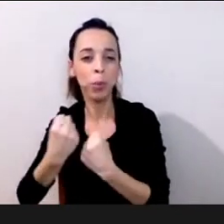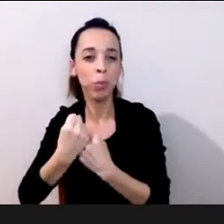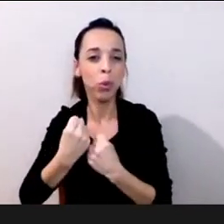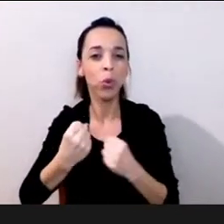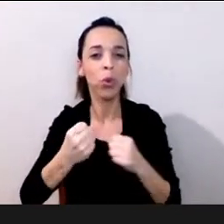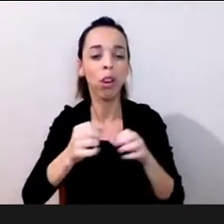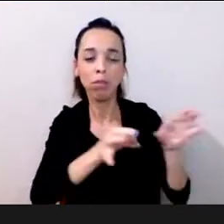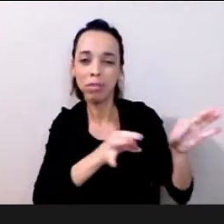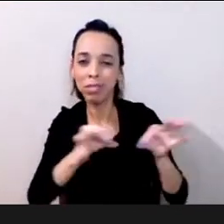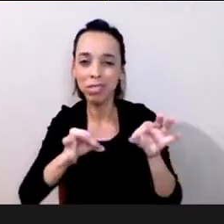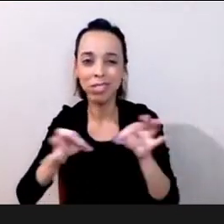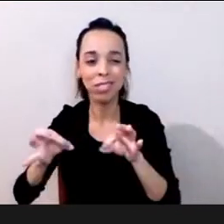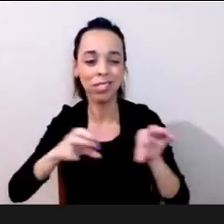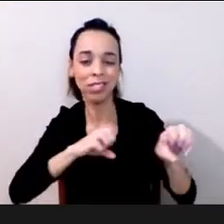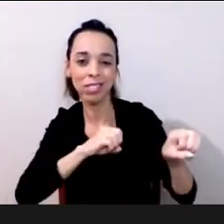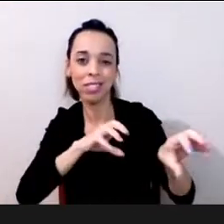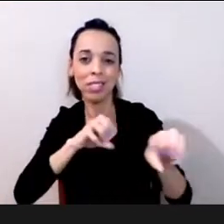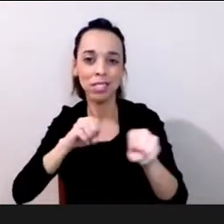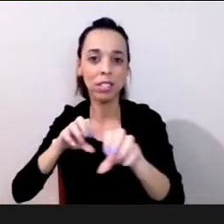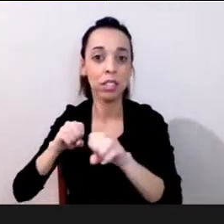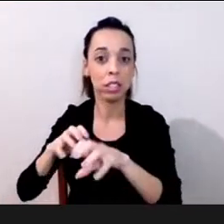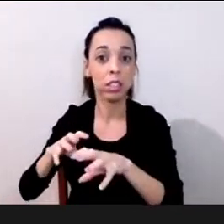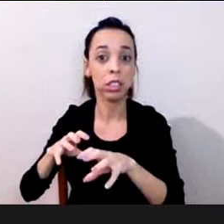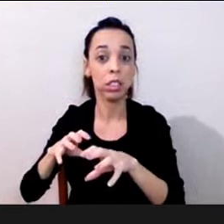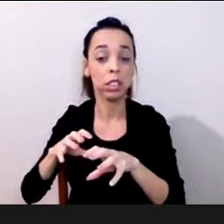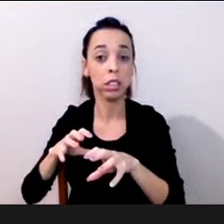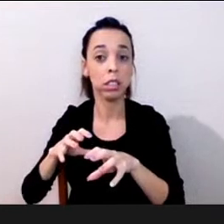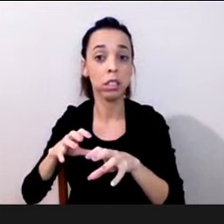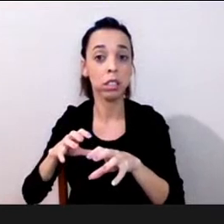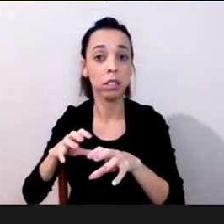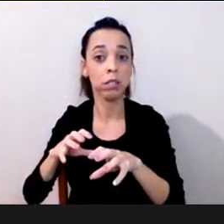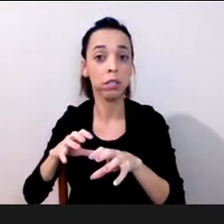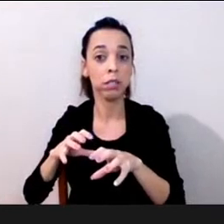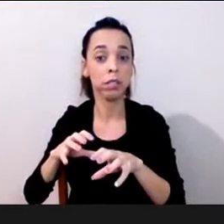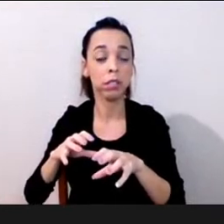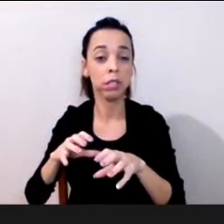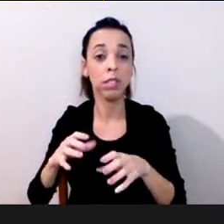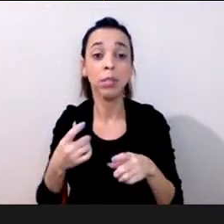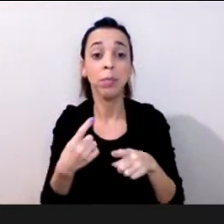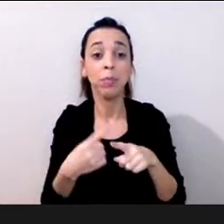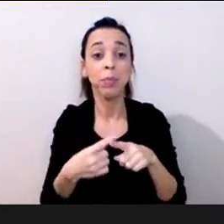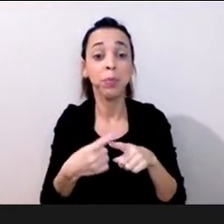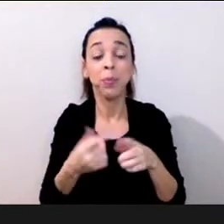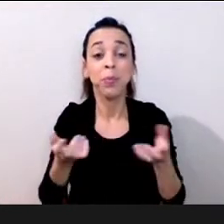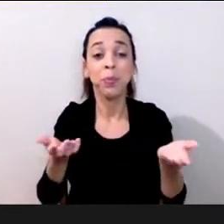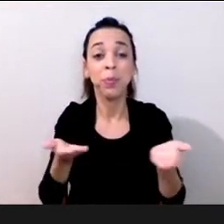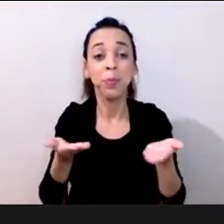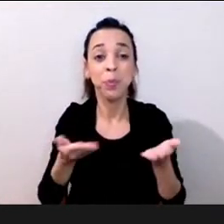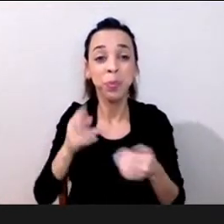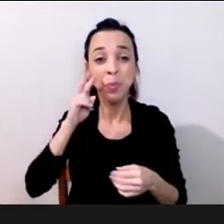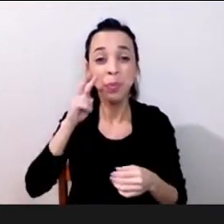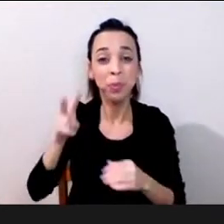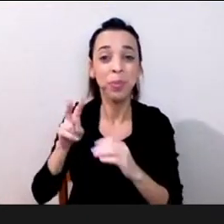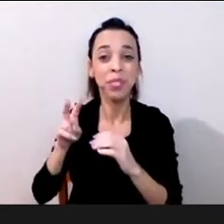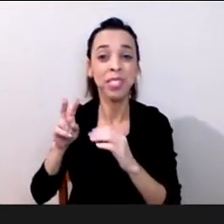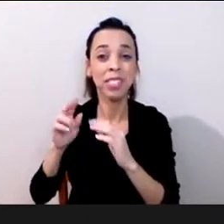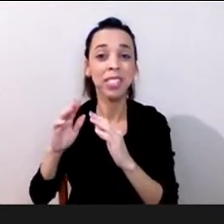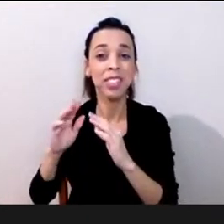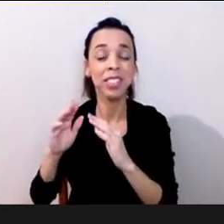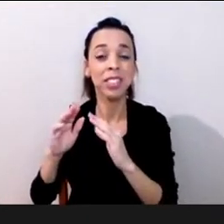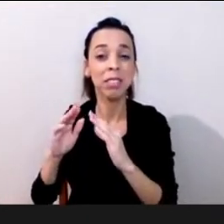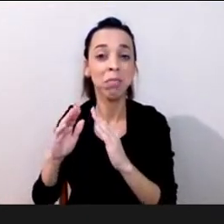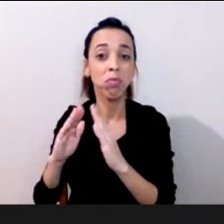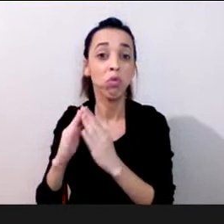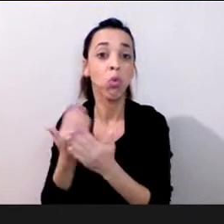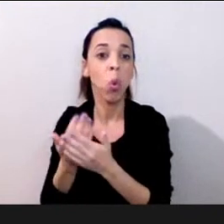falou tanto já hoje a gente vê de fato um espaço onde ela perde relevância e ainda a motivação de ninguém para seguir nela porque ela não tem